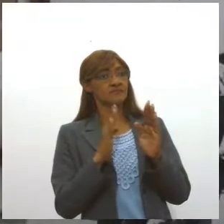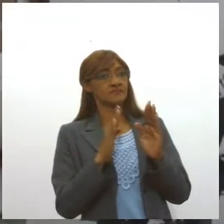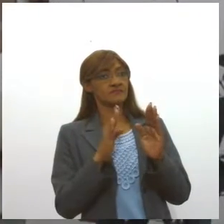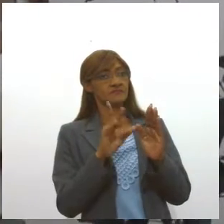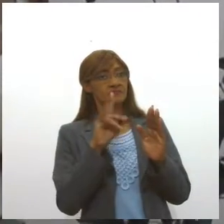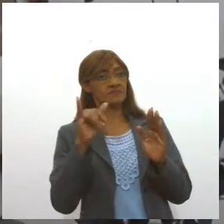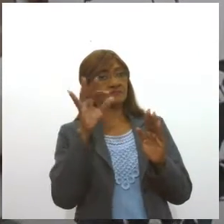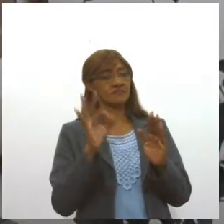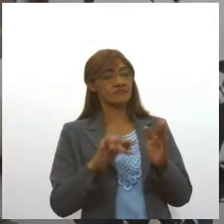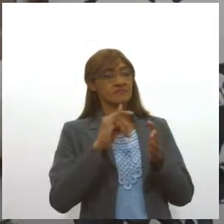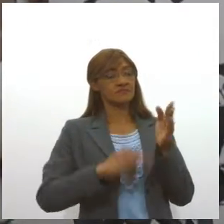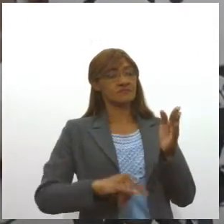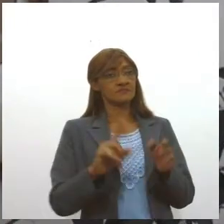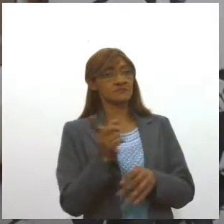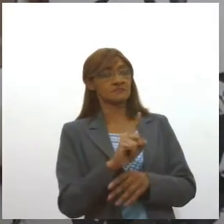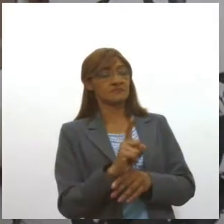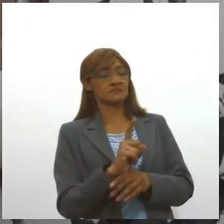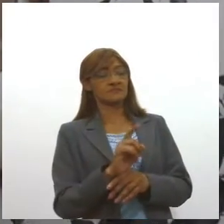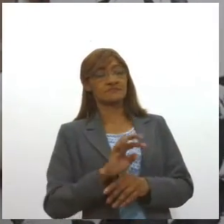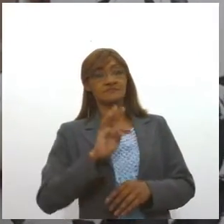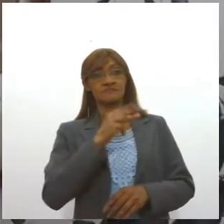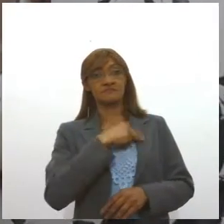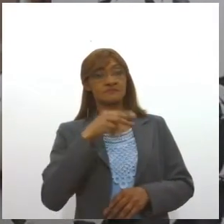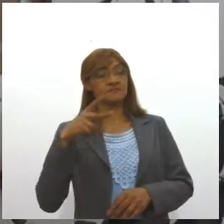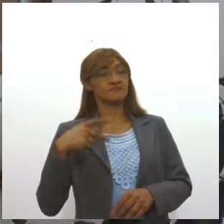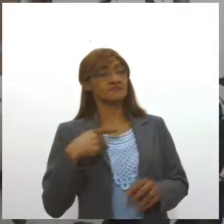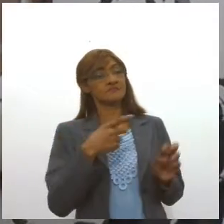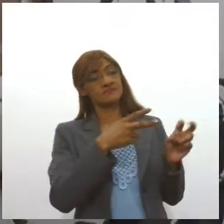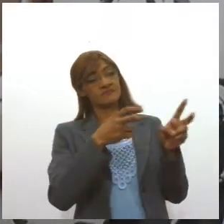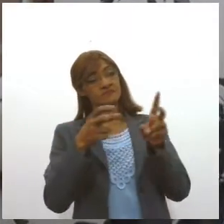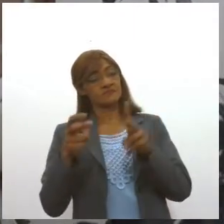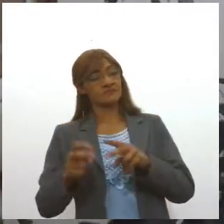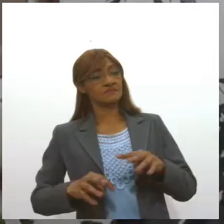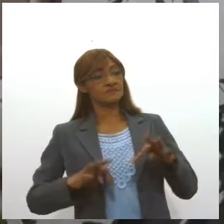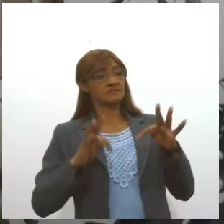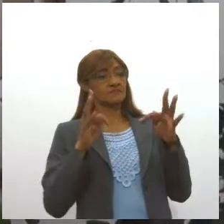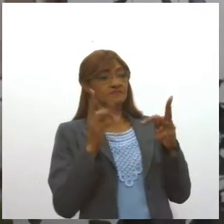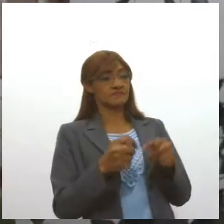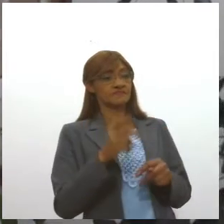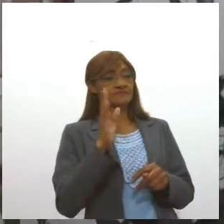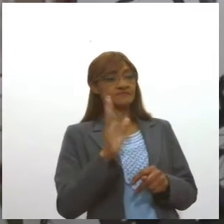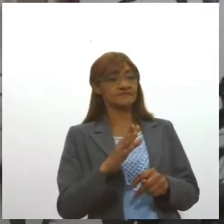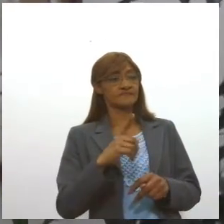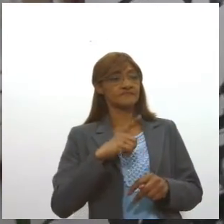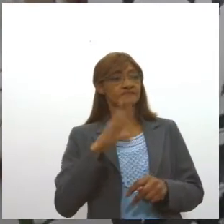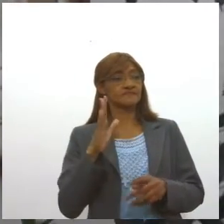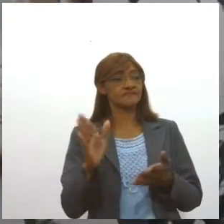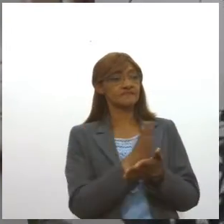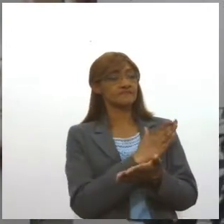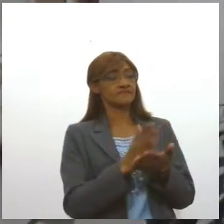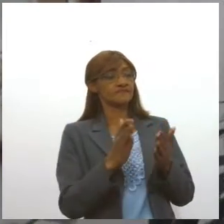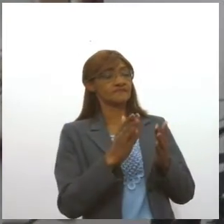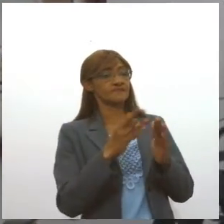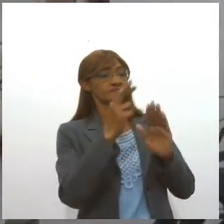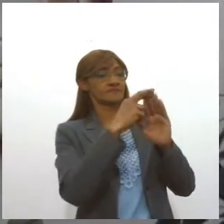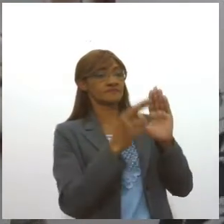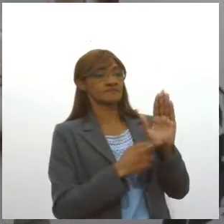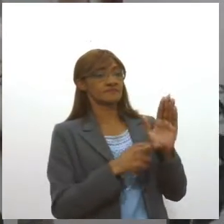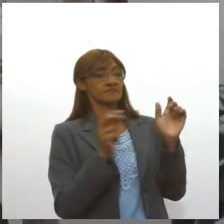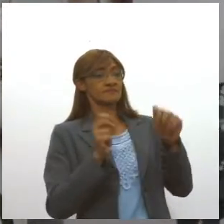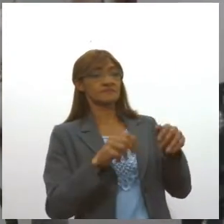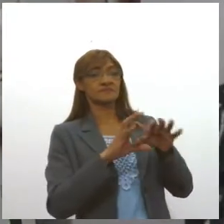Público tem acompanhado todos esses municípios, através de seus promotores, né, onde tem feito algumas exigências para que eles agilizem esses procedimentos.